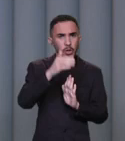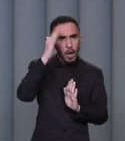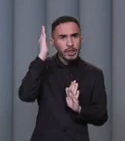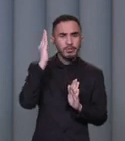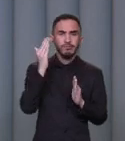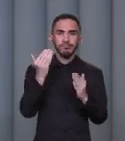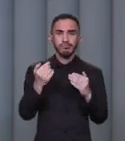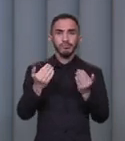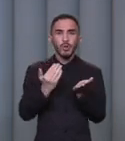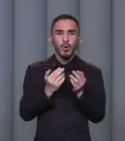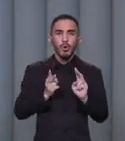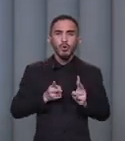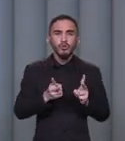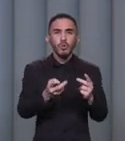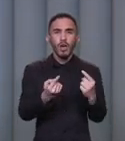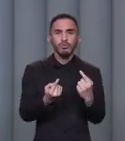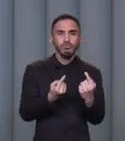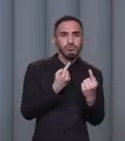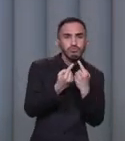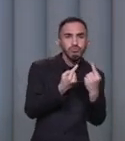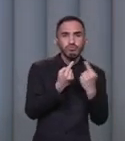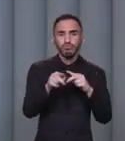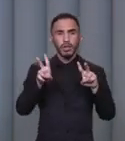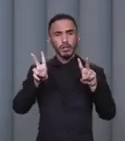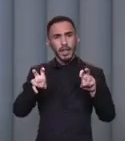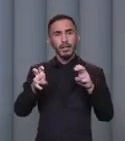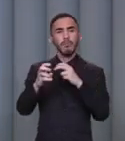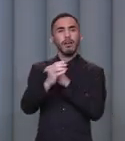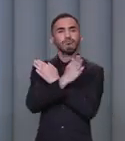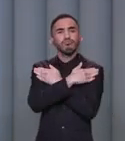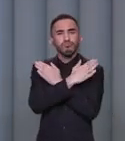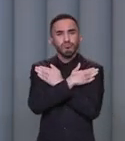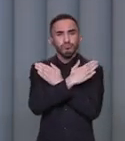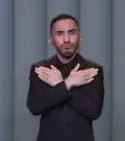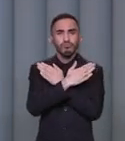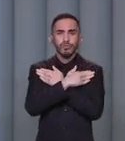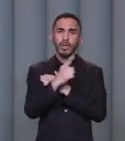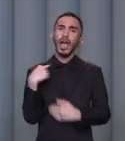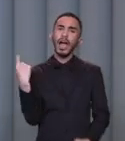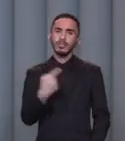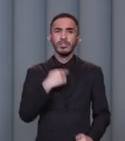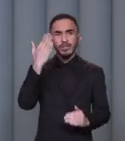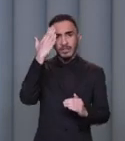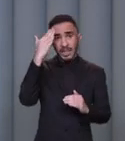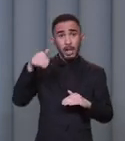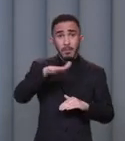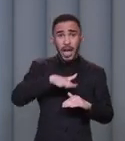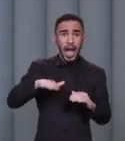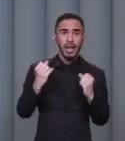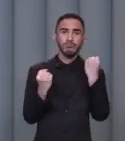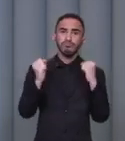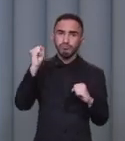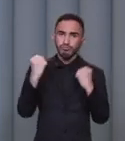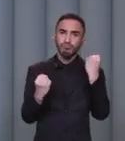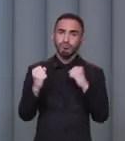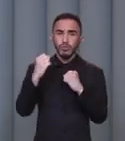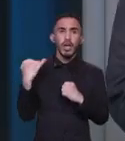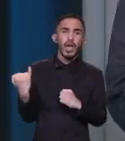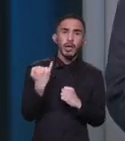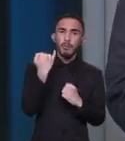diálogo sobre desemprego, a gente sabe o quanto a indústria pode ser importante nesse